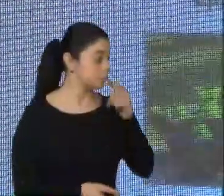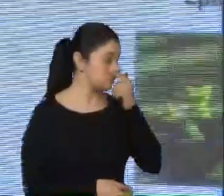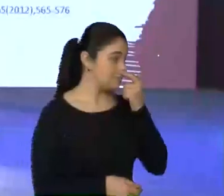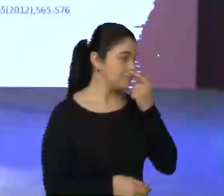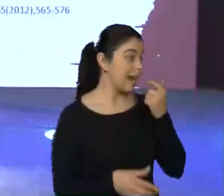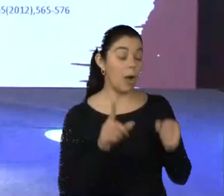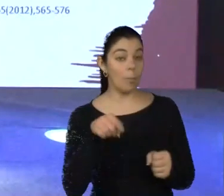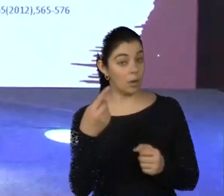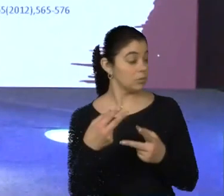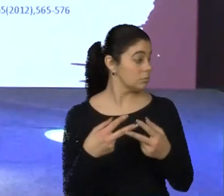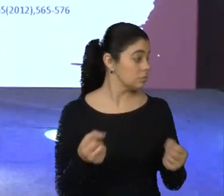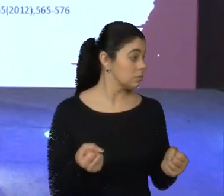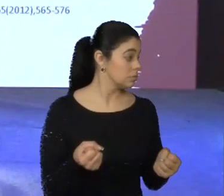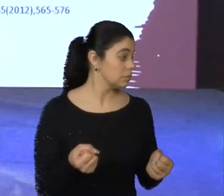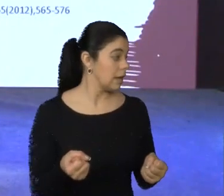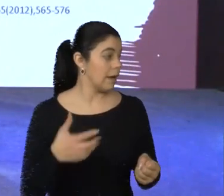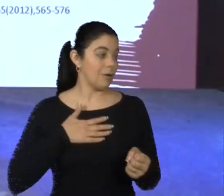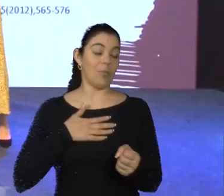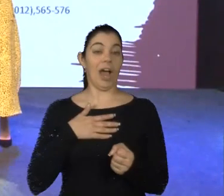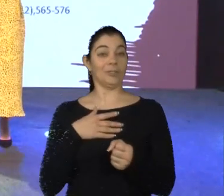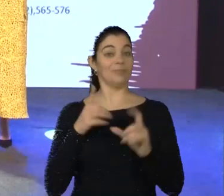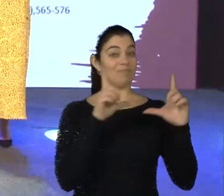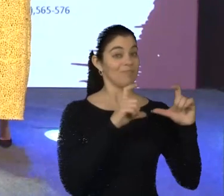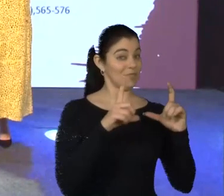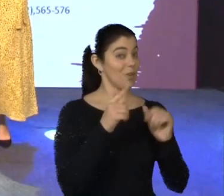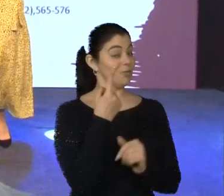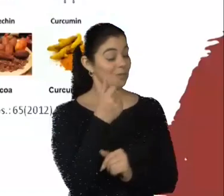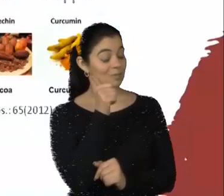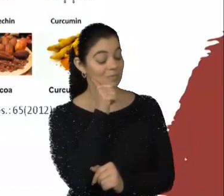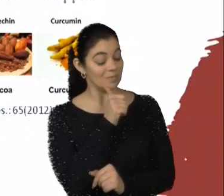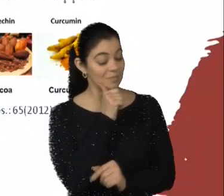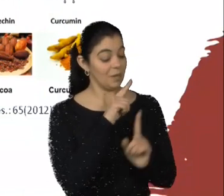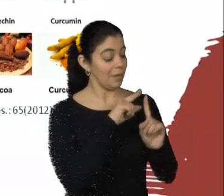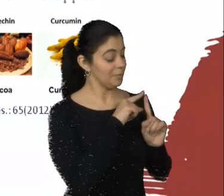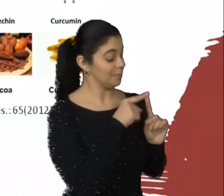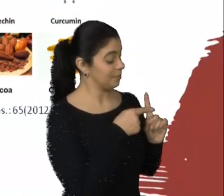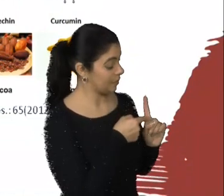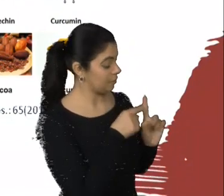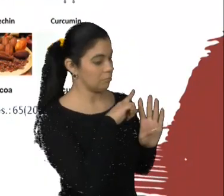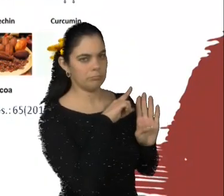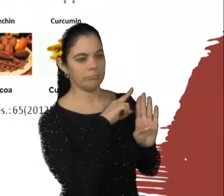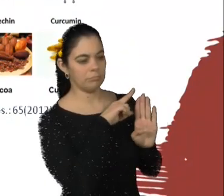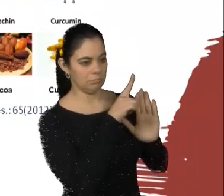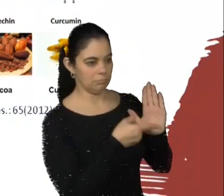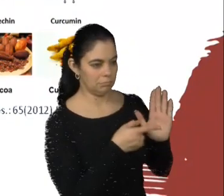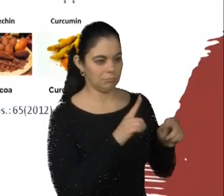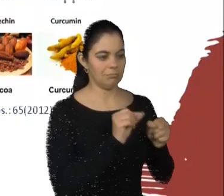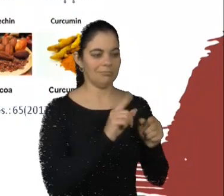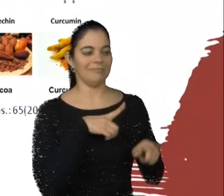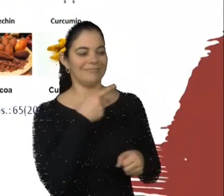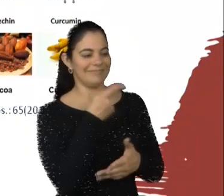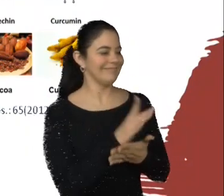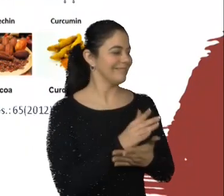Aqui eu tenho uma foto de uma mulher grávida tomando milkshake. E o bebezinho está tomando milkshake também. É